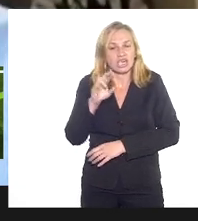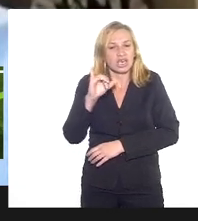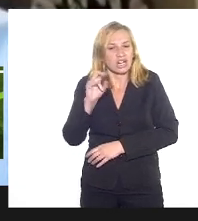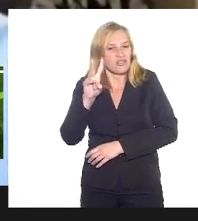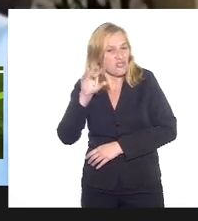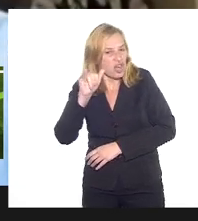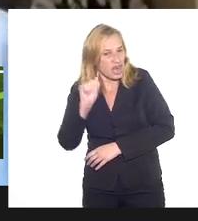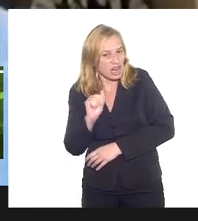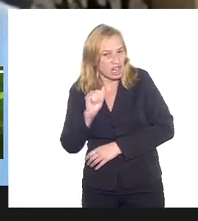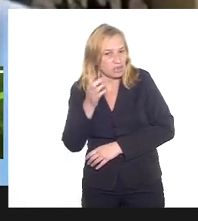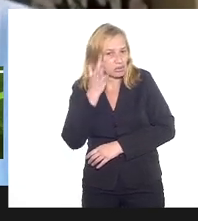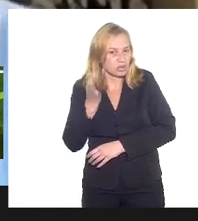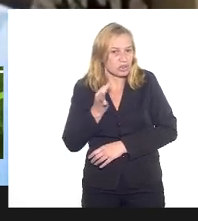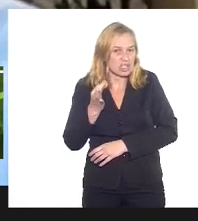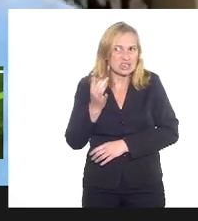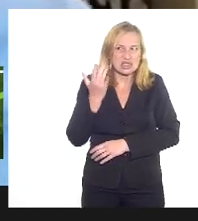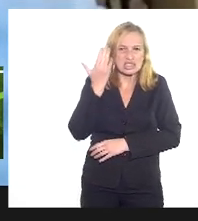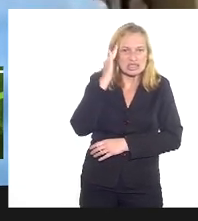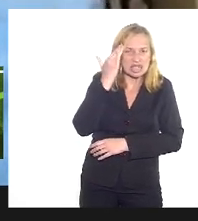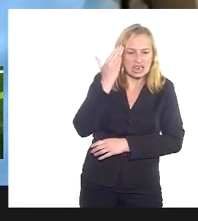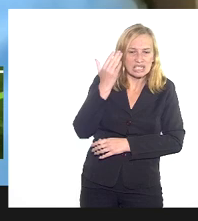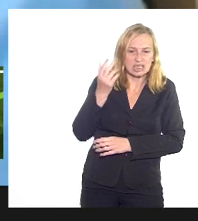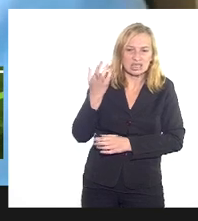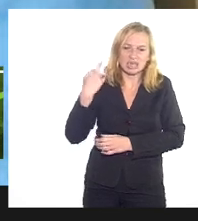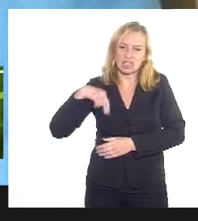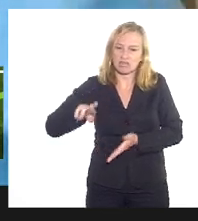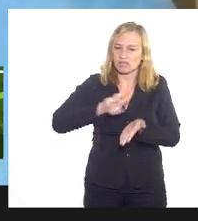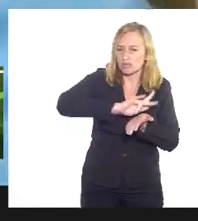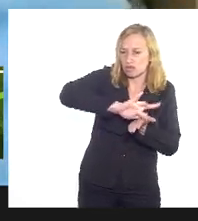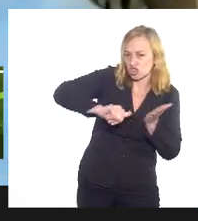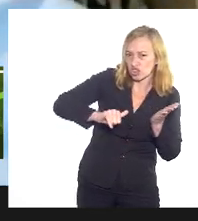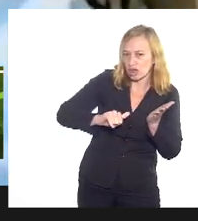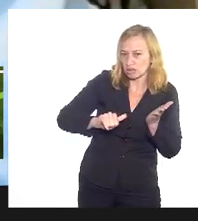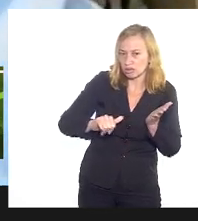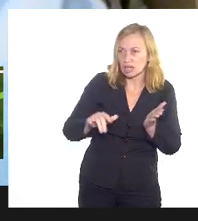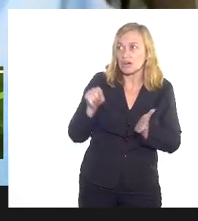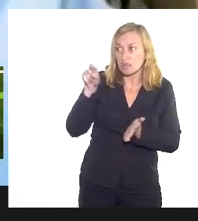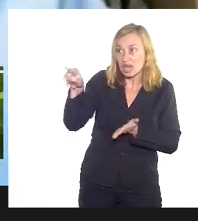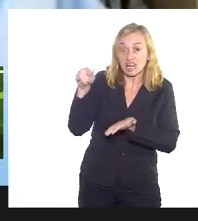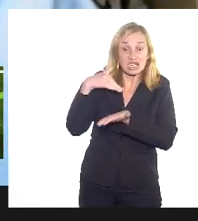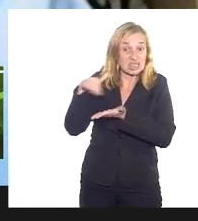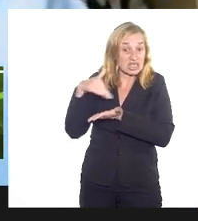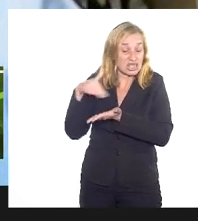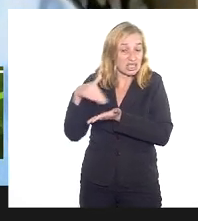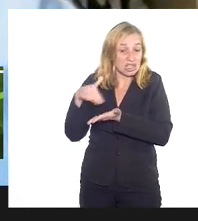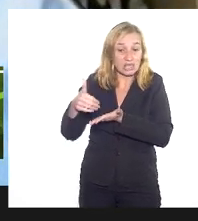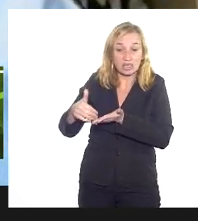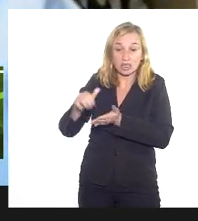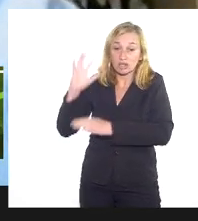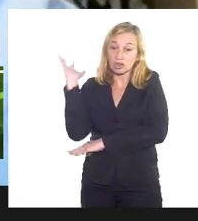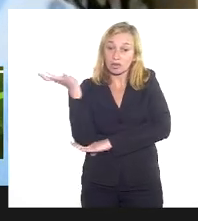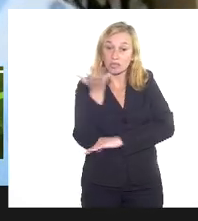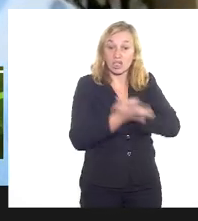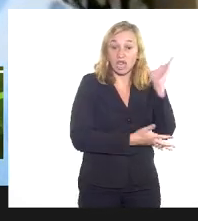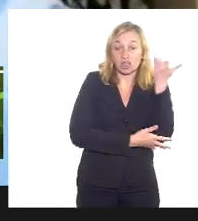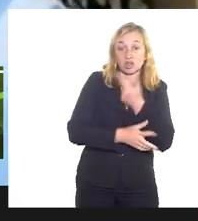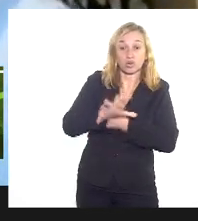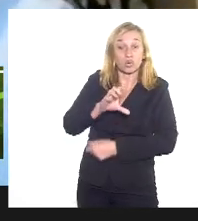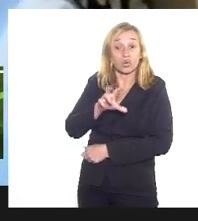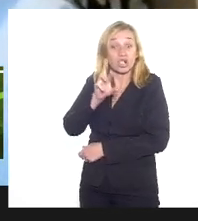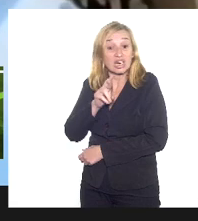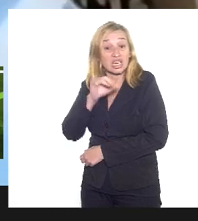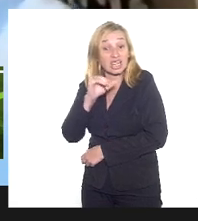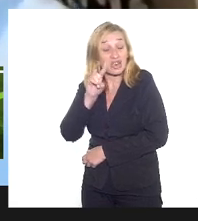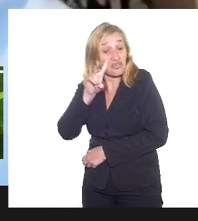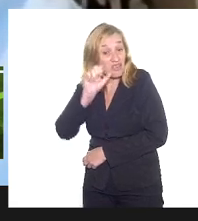Justino Carvalho Neto entende alguma coisa de diversidade religiosa, que ele era secretário de meio ambiente do Crivella, eu acho